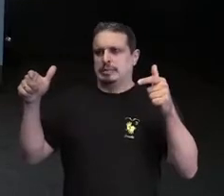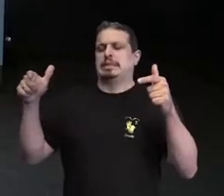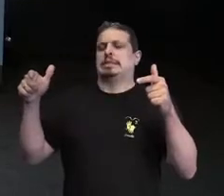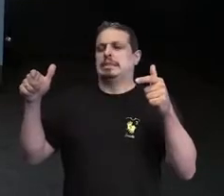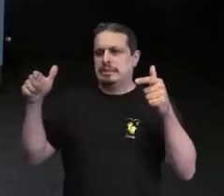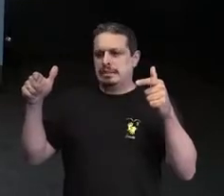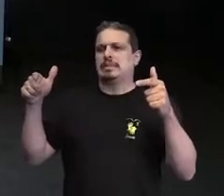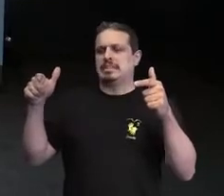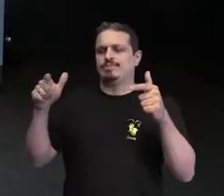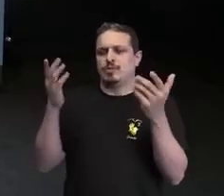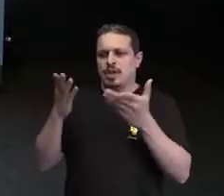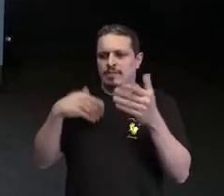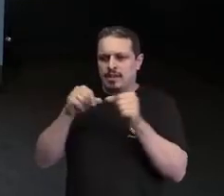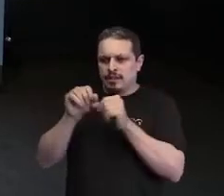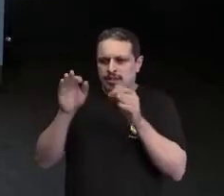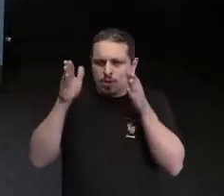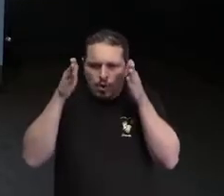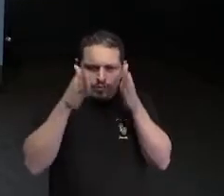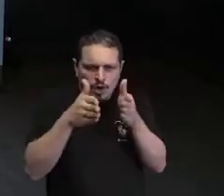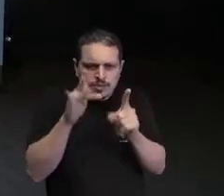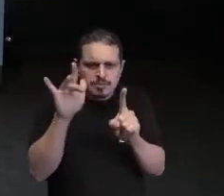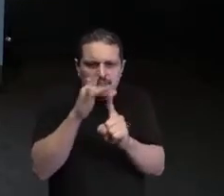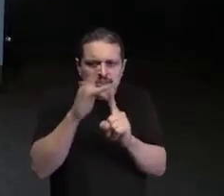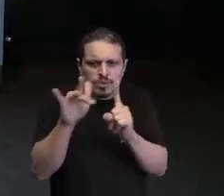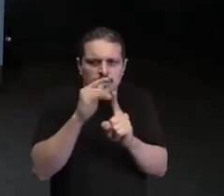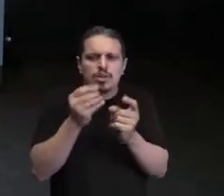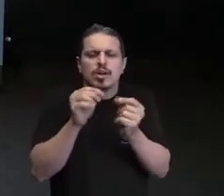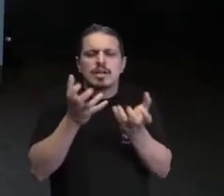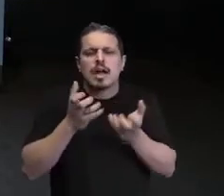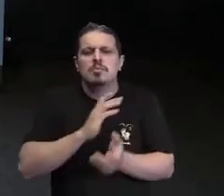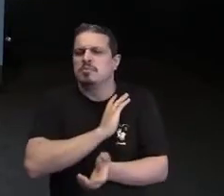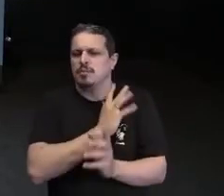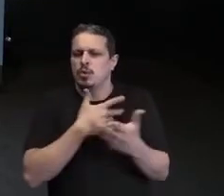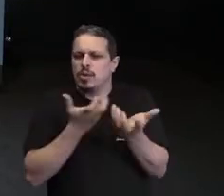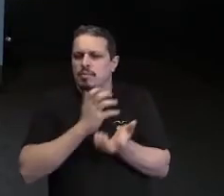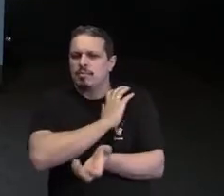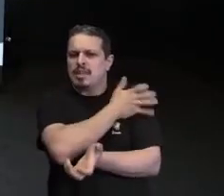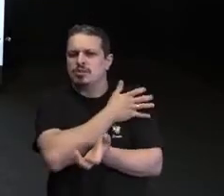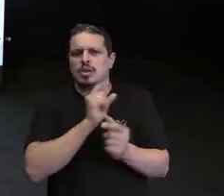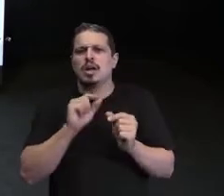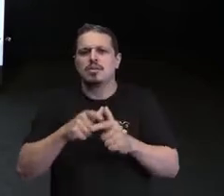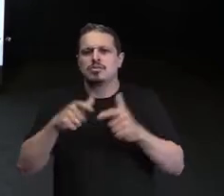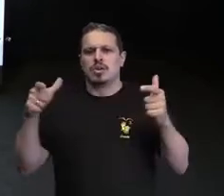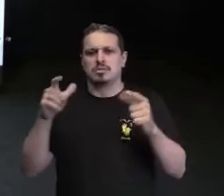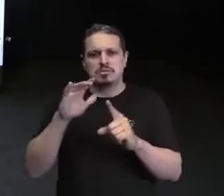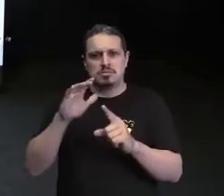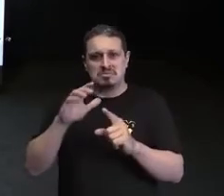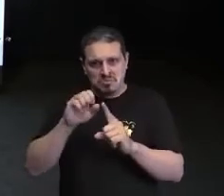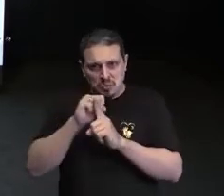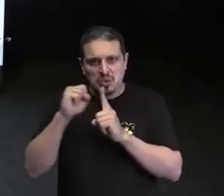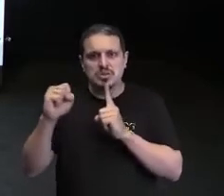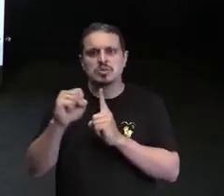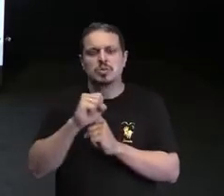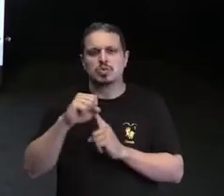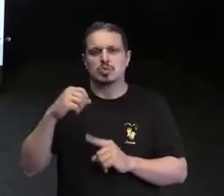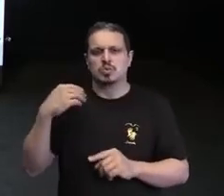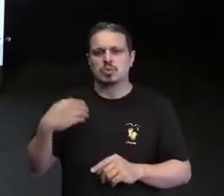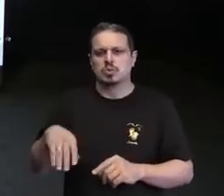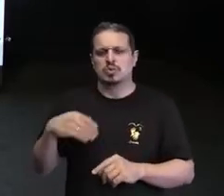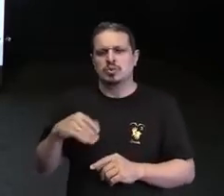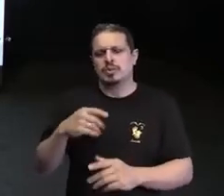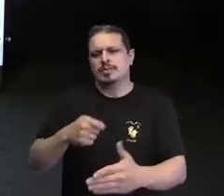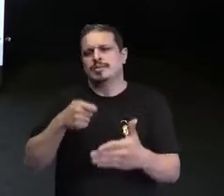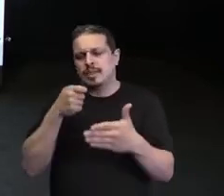capacitismo, eu optei por falar sobre o preconceito como um todo na nossa sociedade. Com essa tentativa